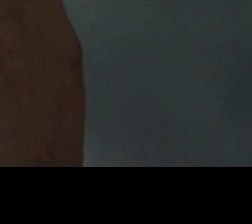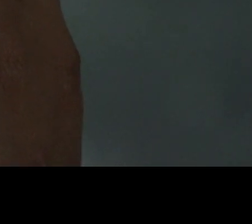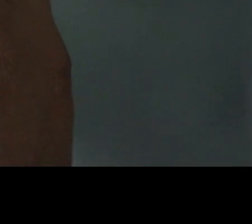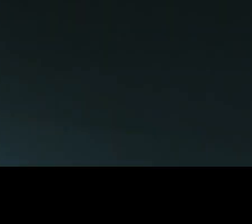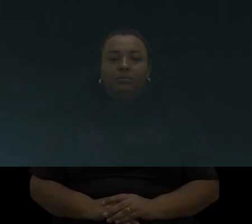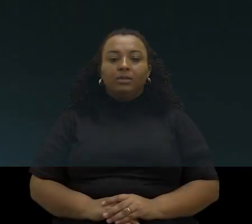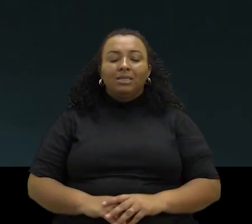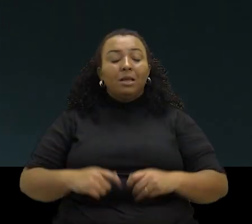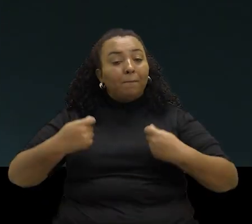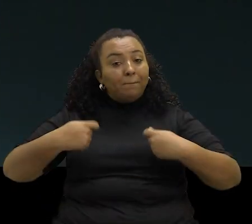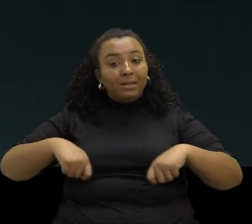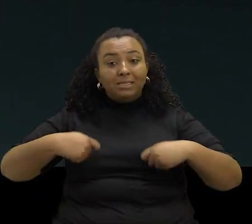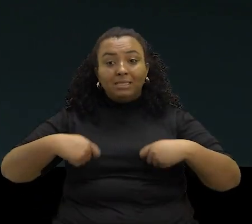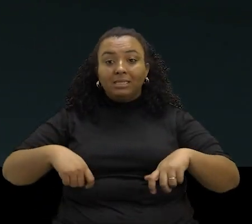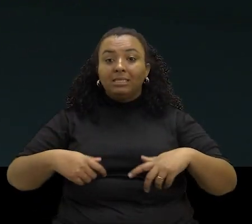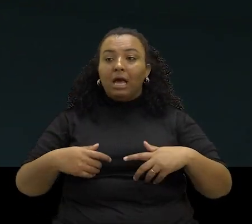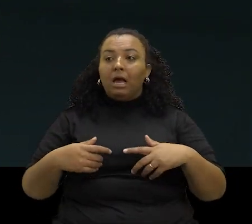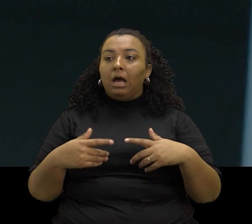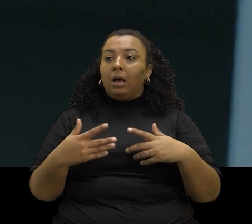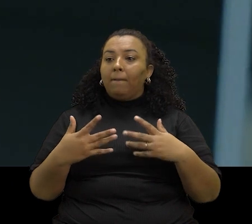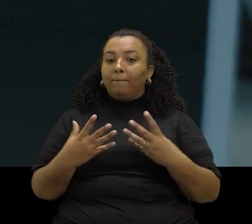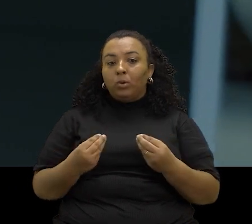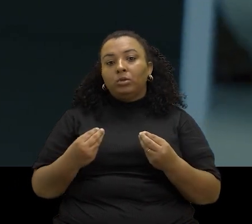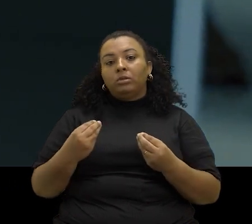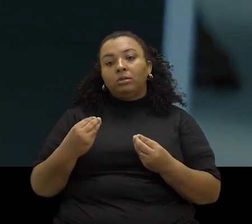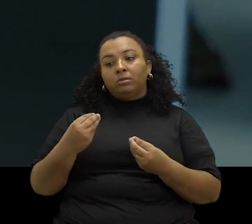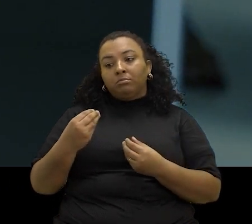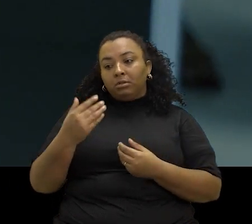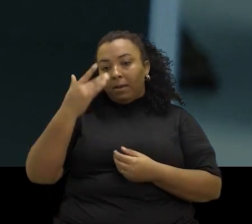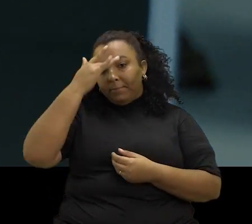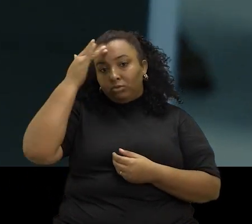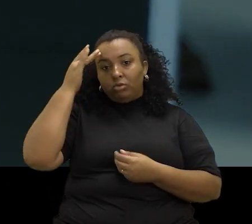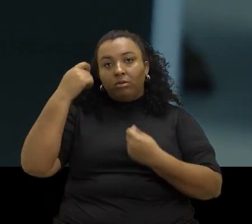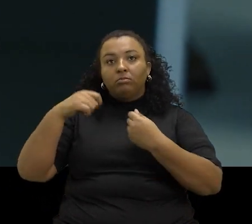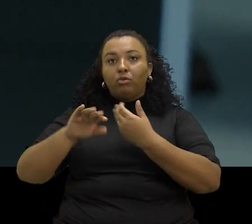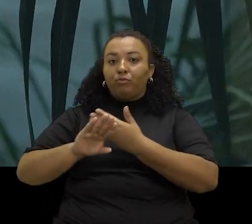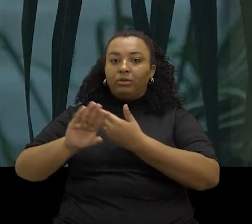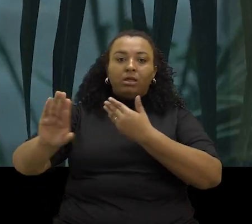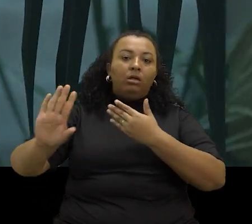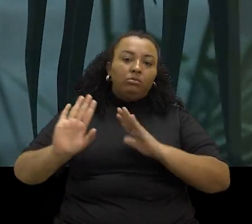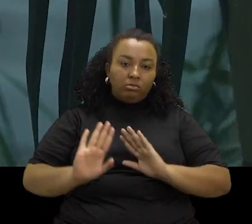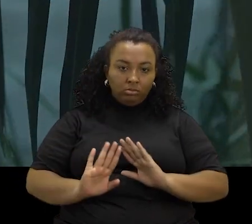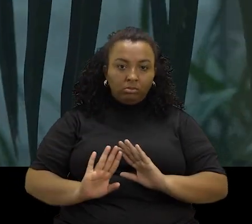É extremamente necessário que o agressor seja afastado.